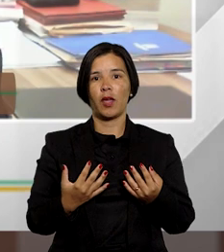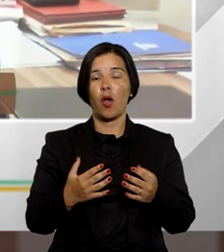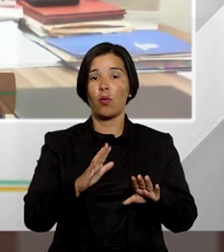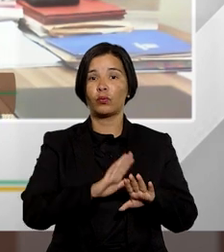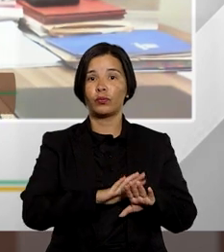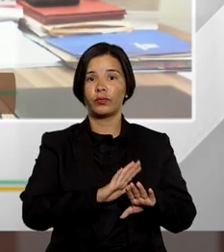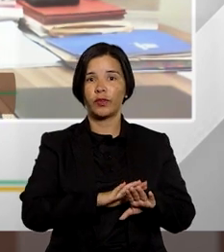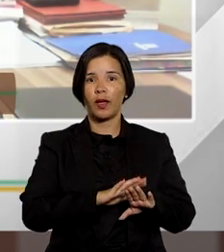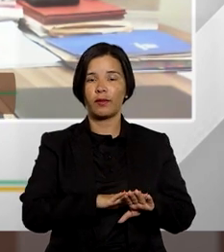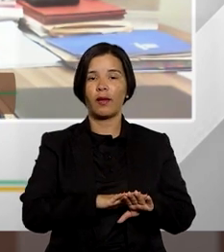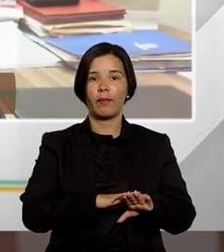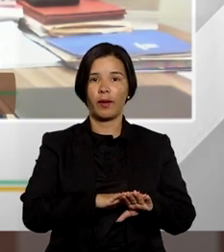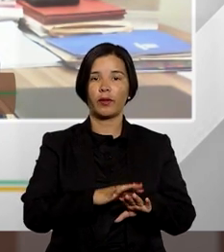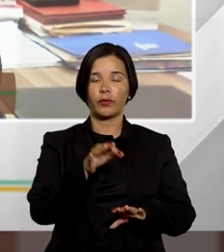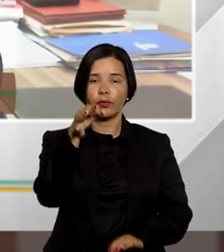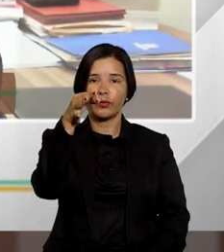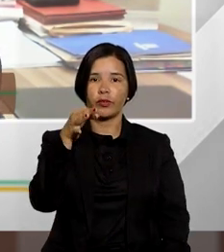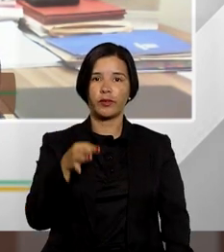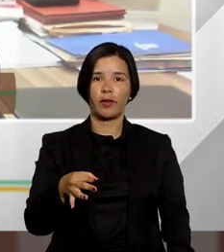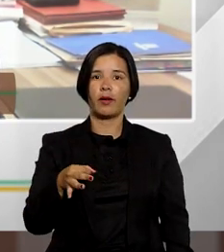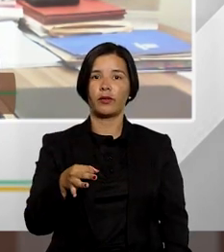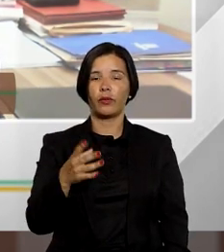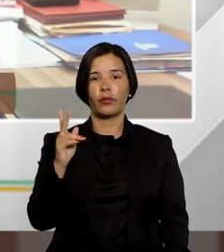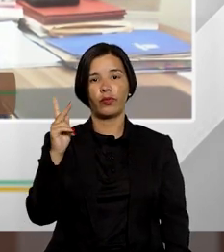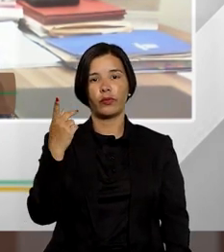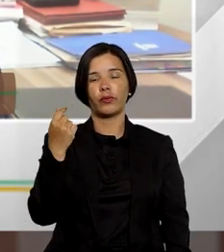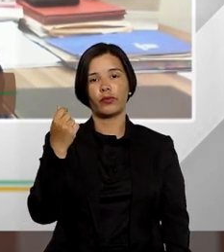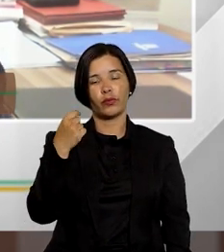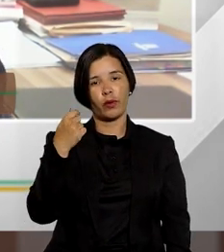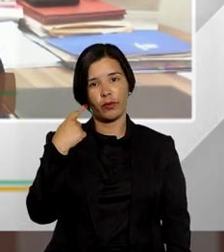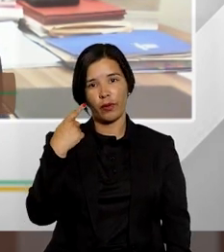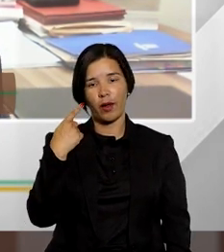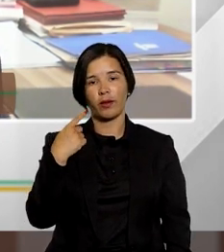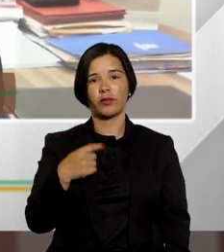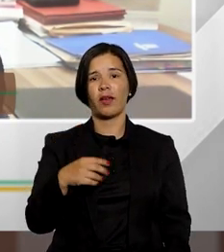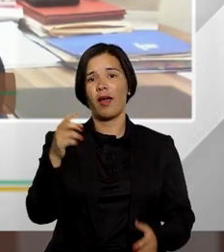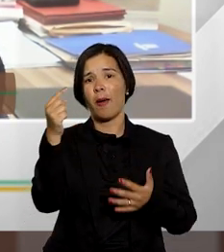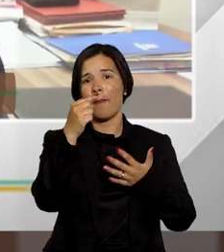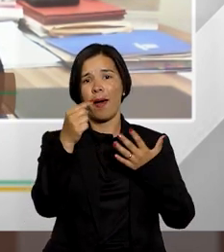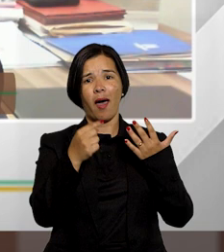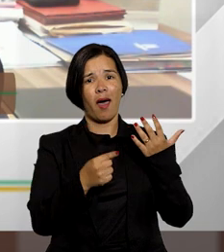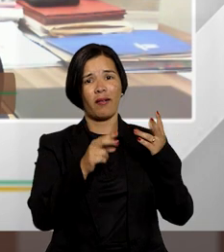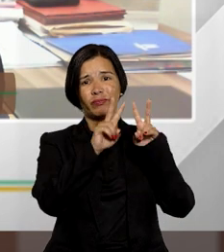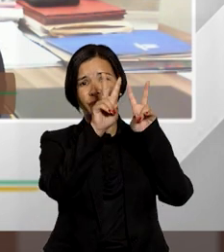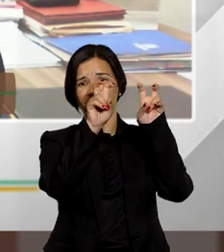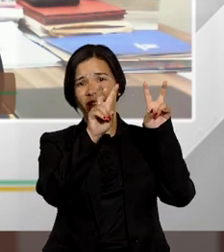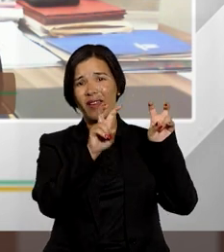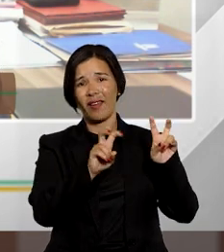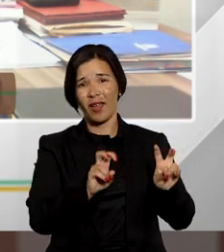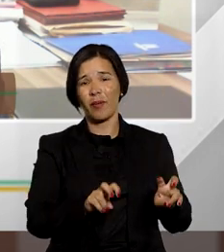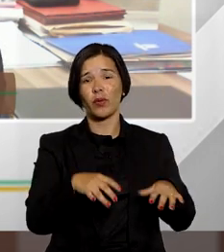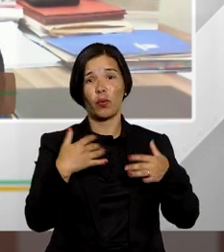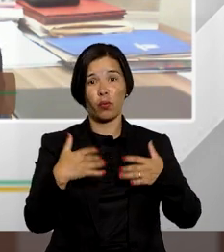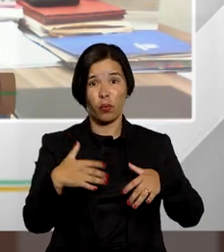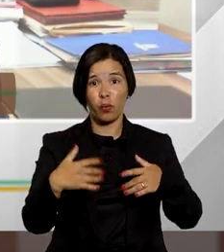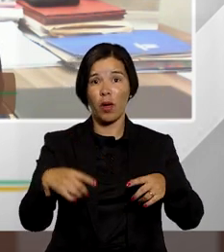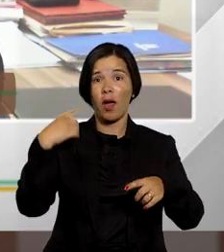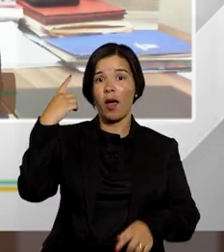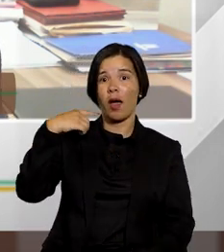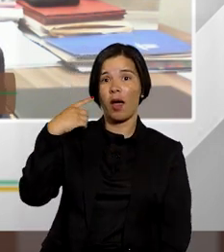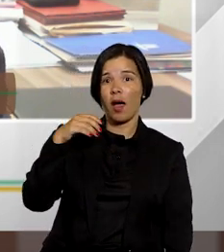talvez ainda um tratamento adequado em relação a questão de honorários ou seja são muitos temas são muitos temas a